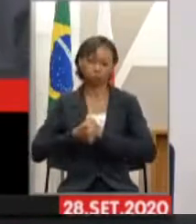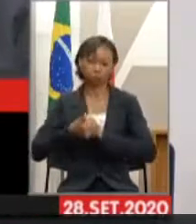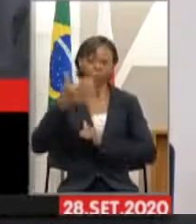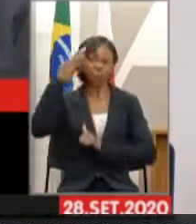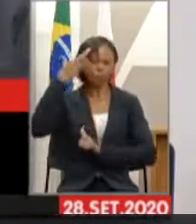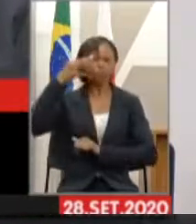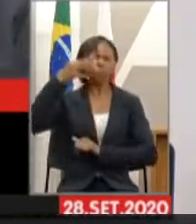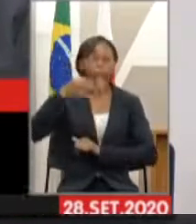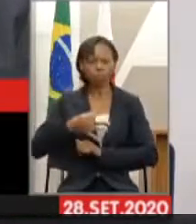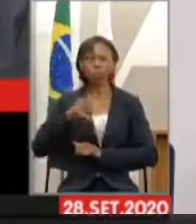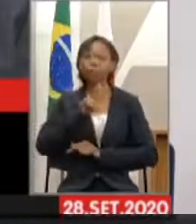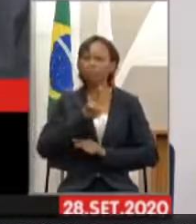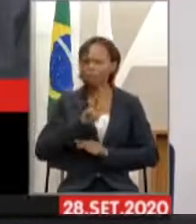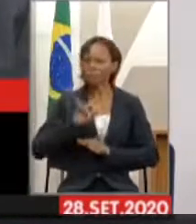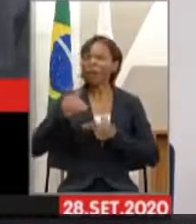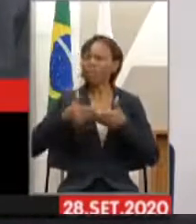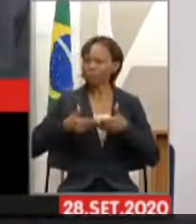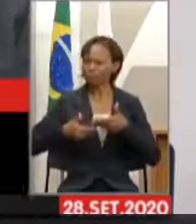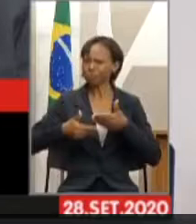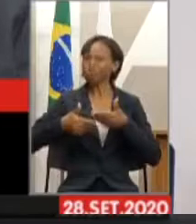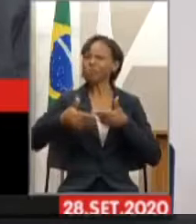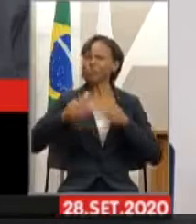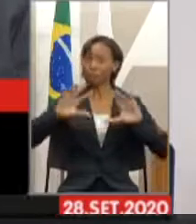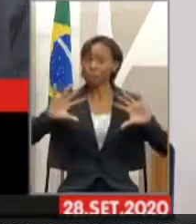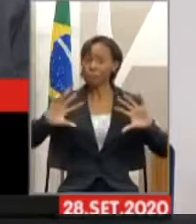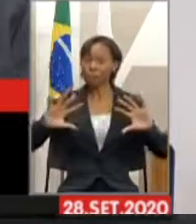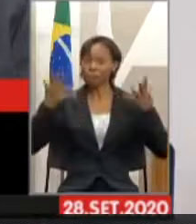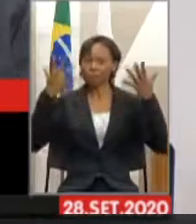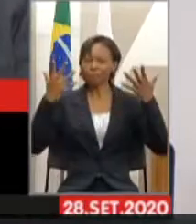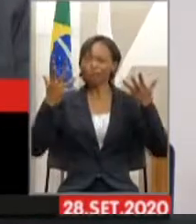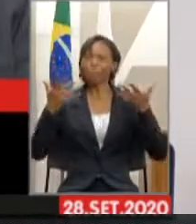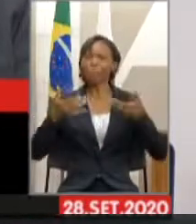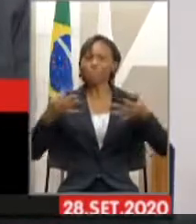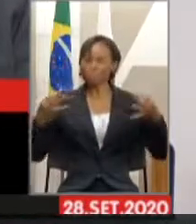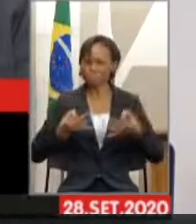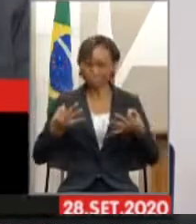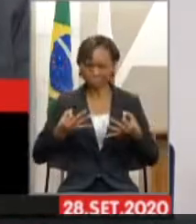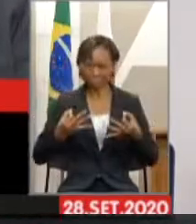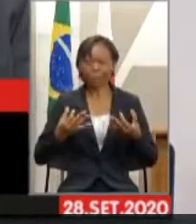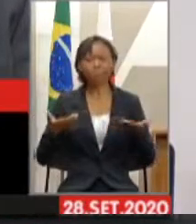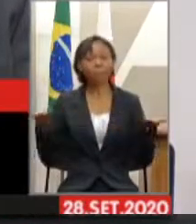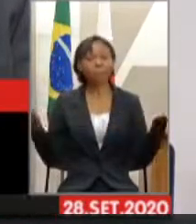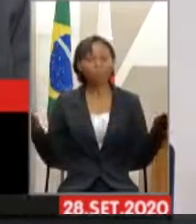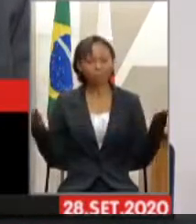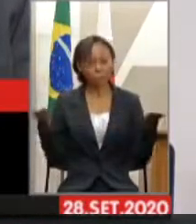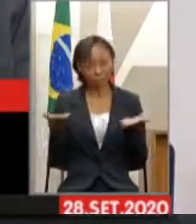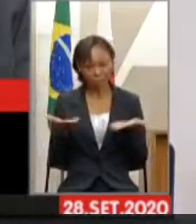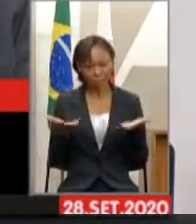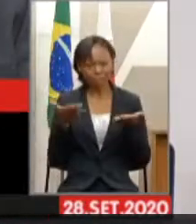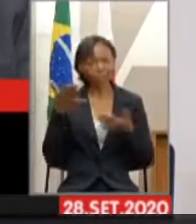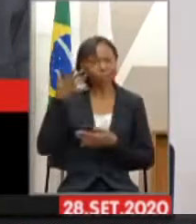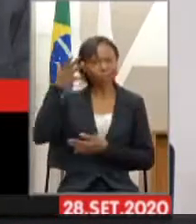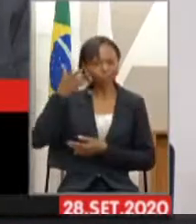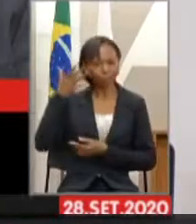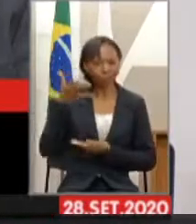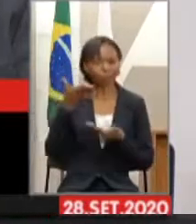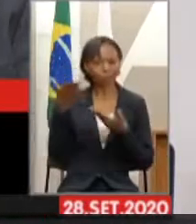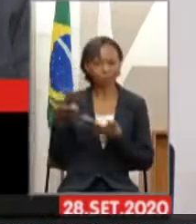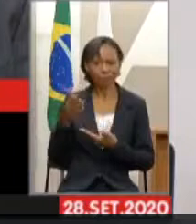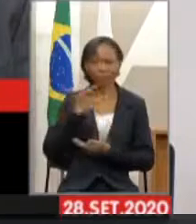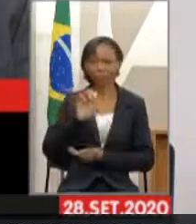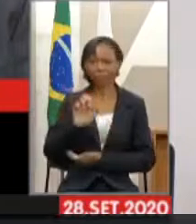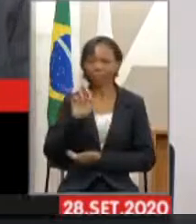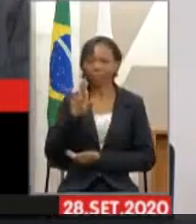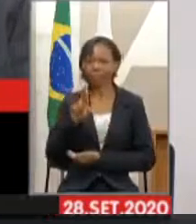absoluta que será um grande evento. Eu gostaria agora de passar a palavra para a Érica,